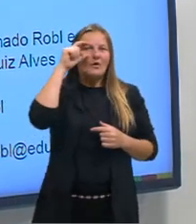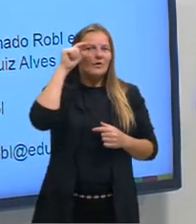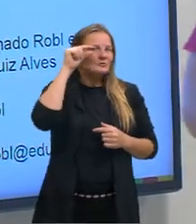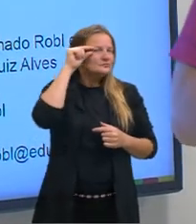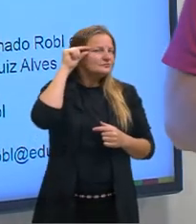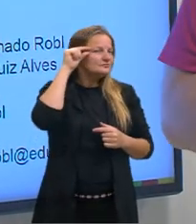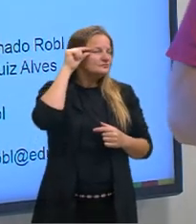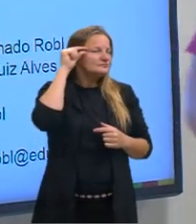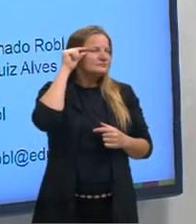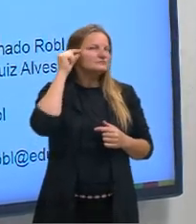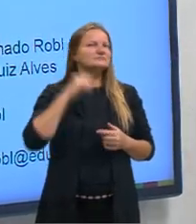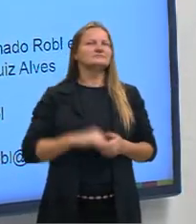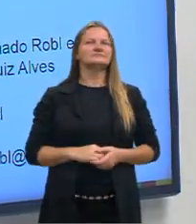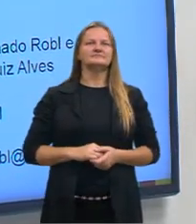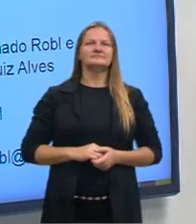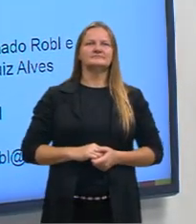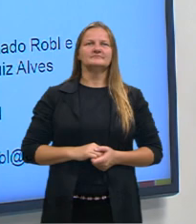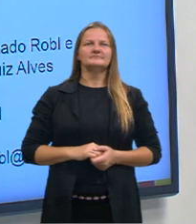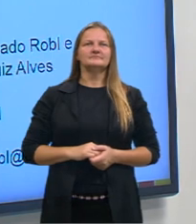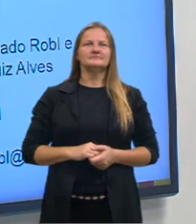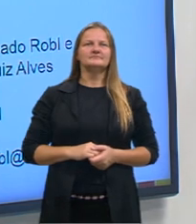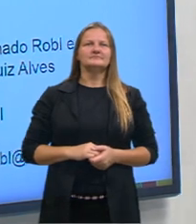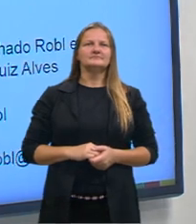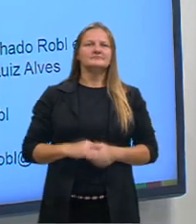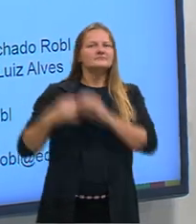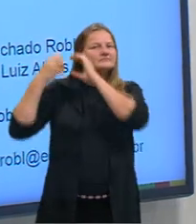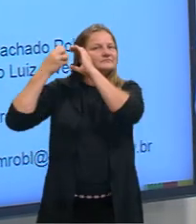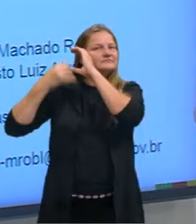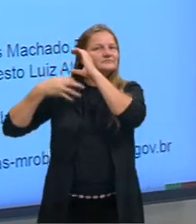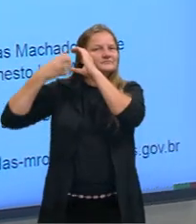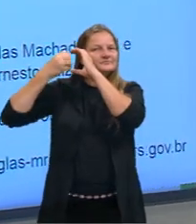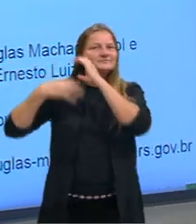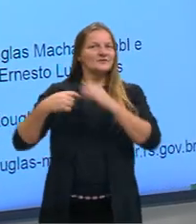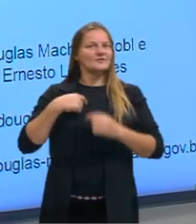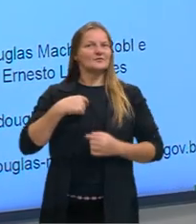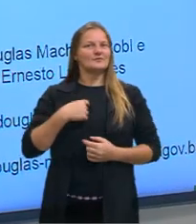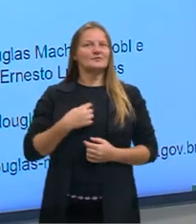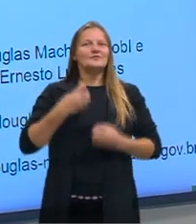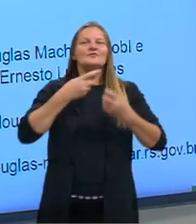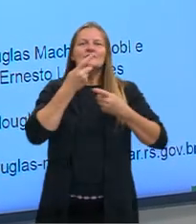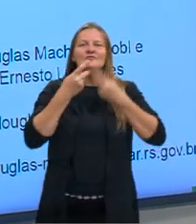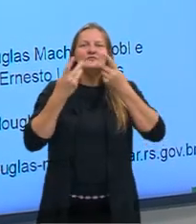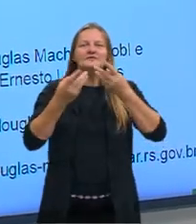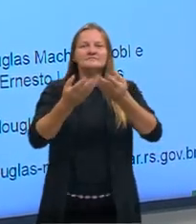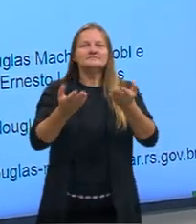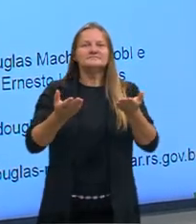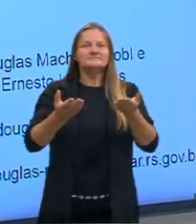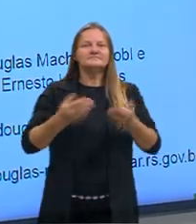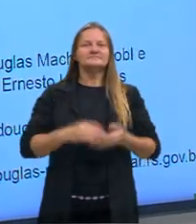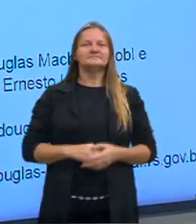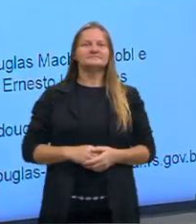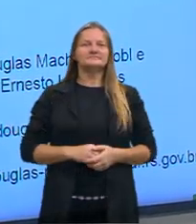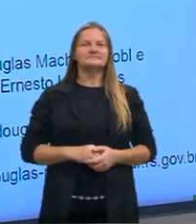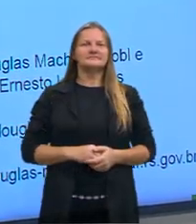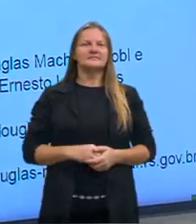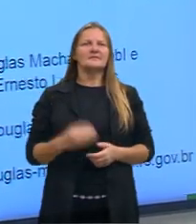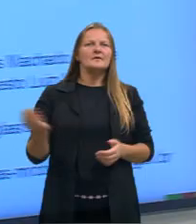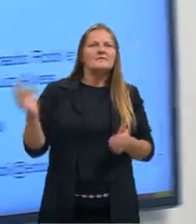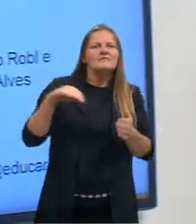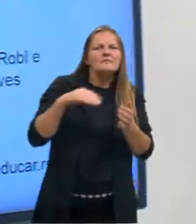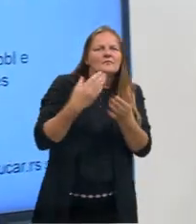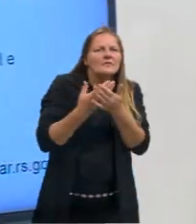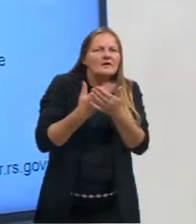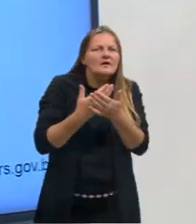hastes grossas, certo pessoal? Então esse que eu descrevi aí para vocês sou eu que estou falando aí com vocês, tá? Vamos para mais uma